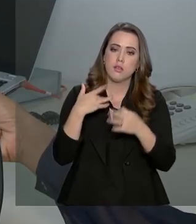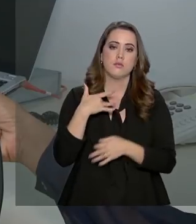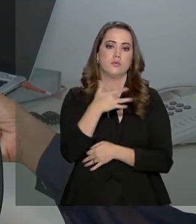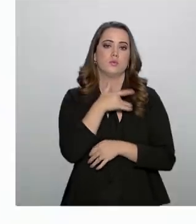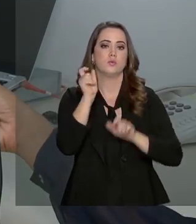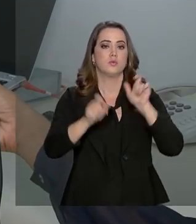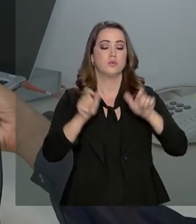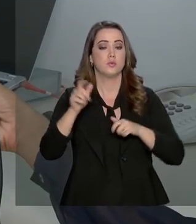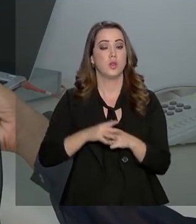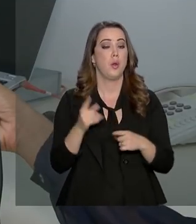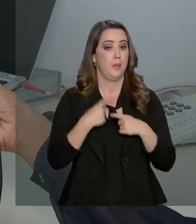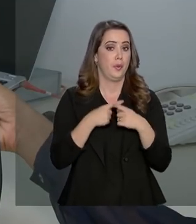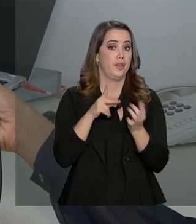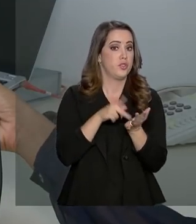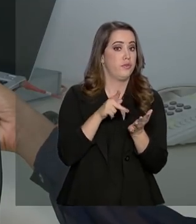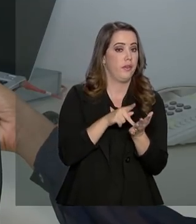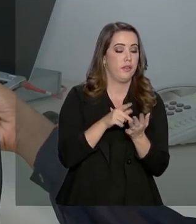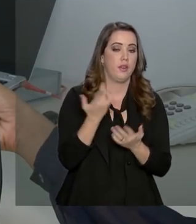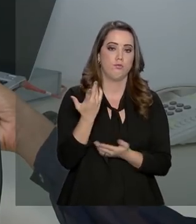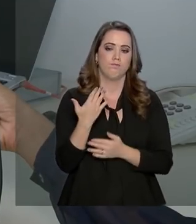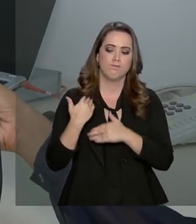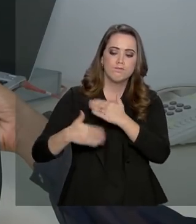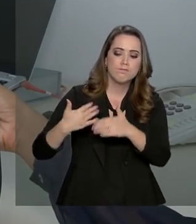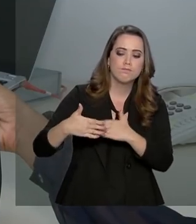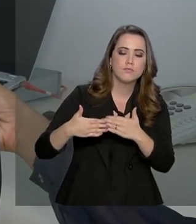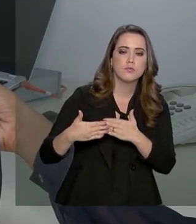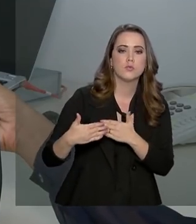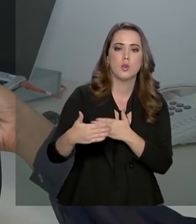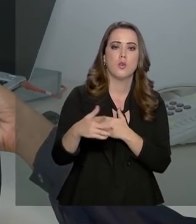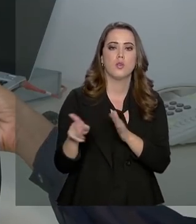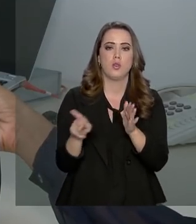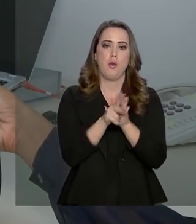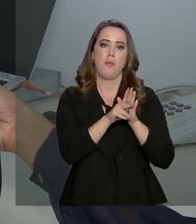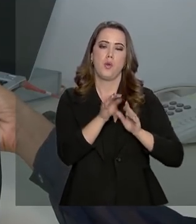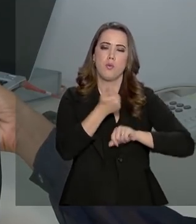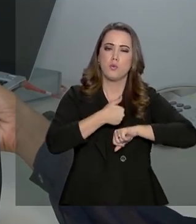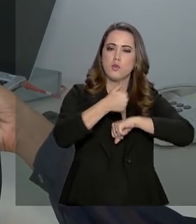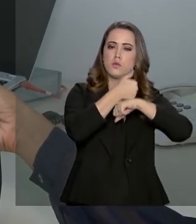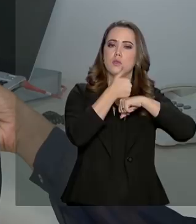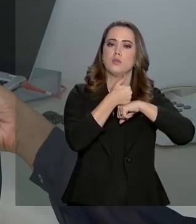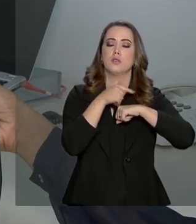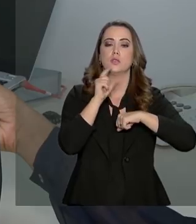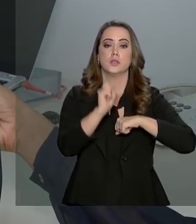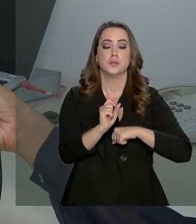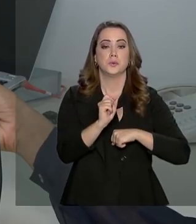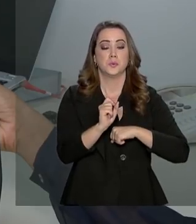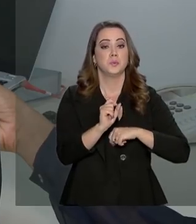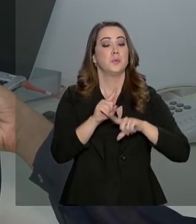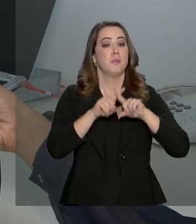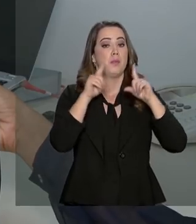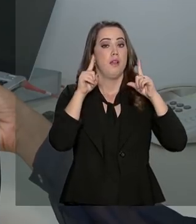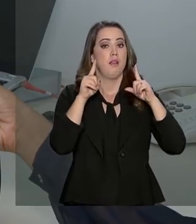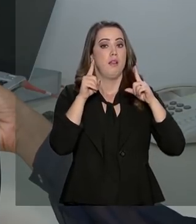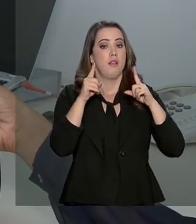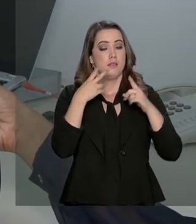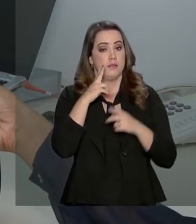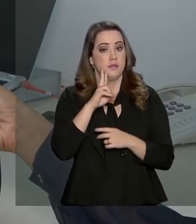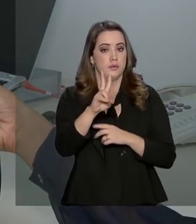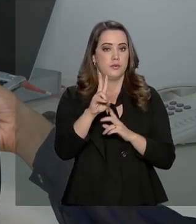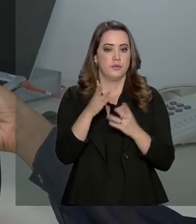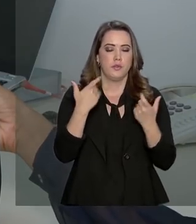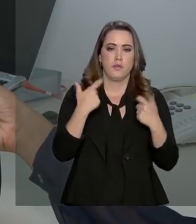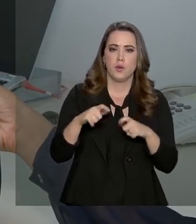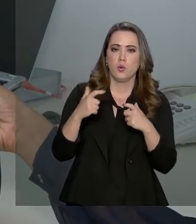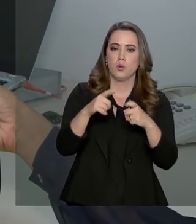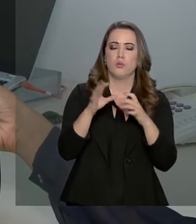saúde ao paciente. Porque, na verdade, é uma continuidade da formação daquele profissional, mas ele vai se especializar numa